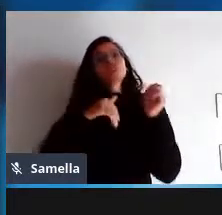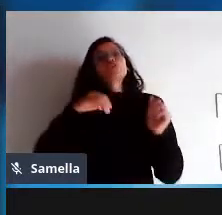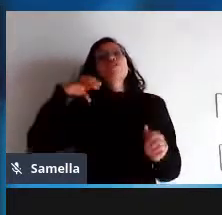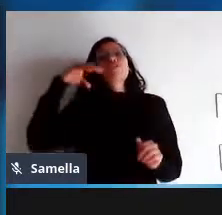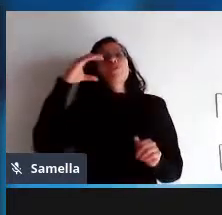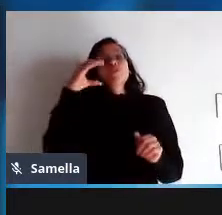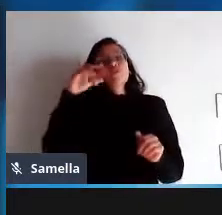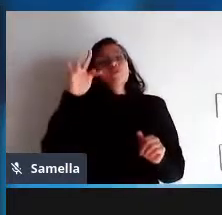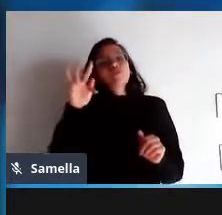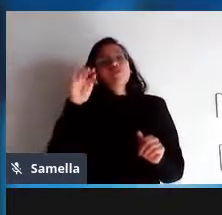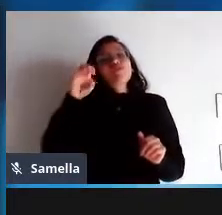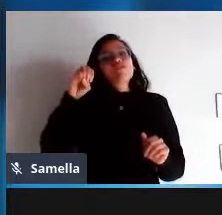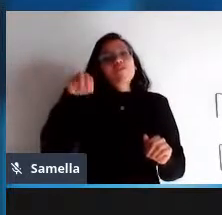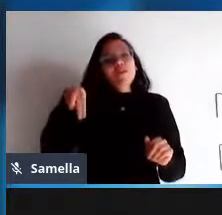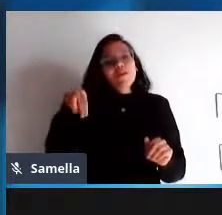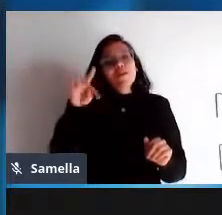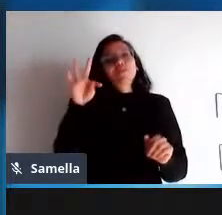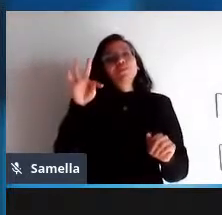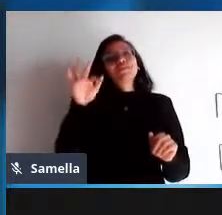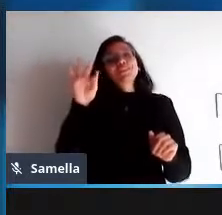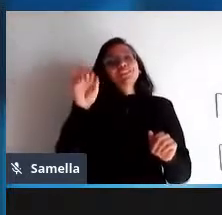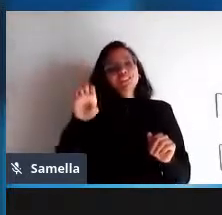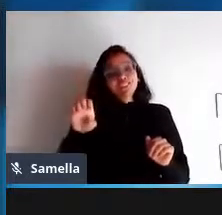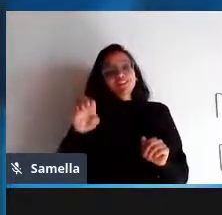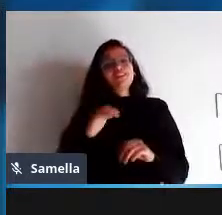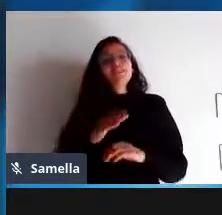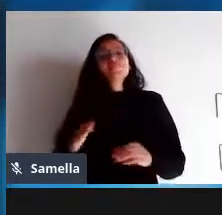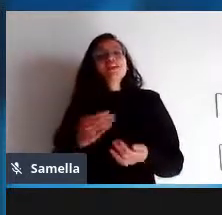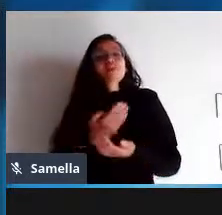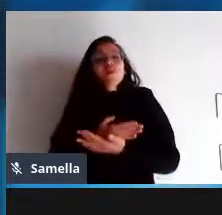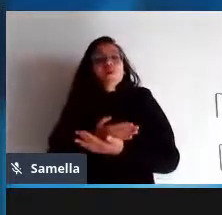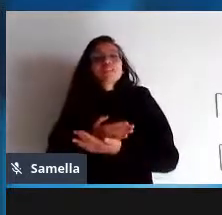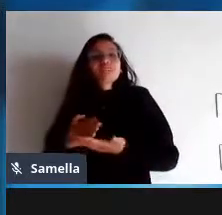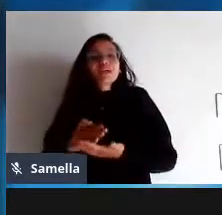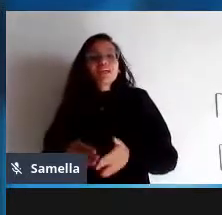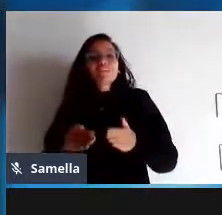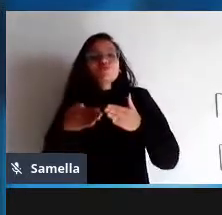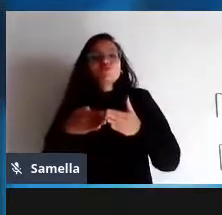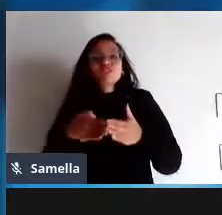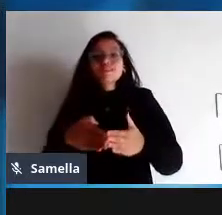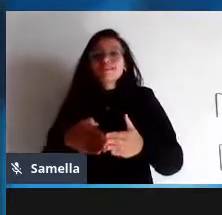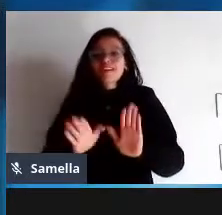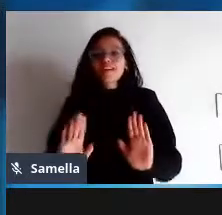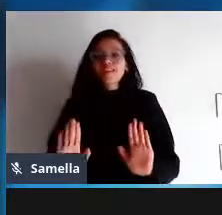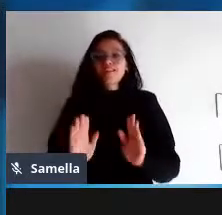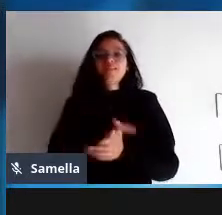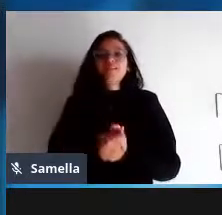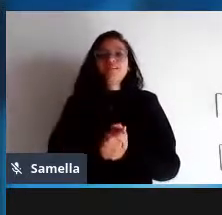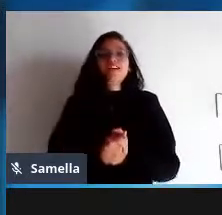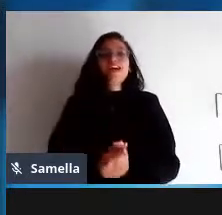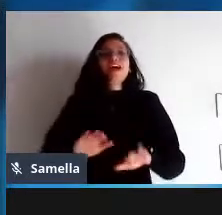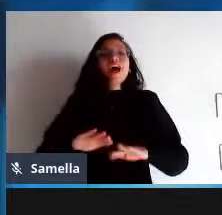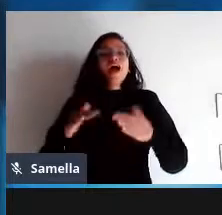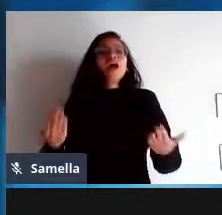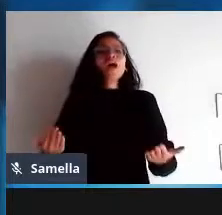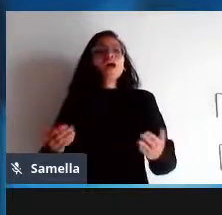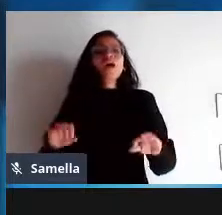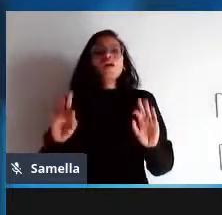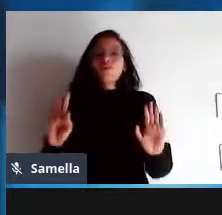esse é o aspecto licenciamento já quanto ao modelo de